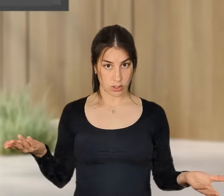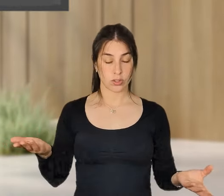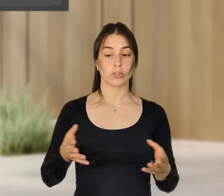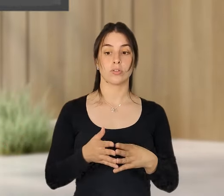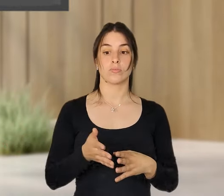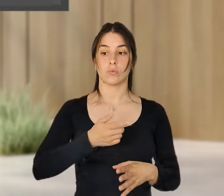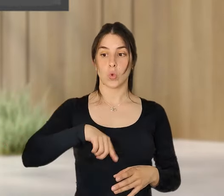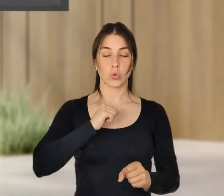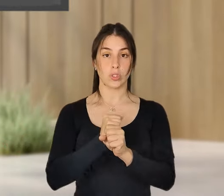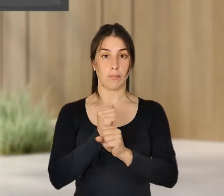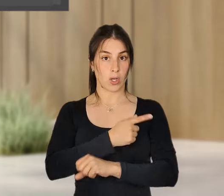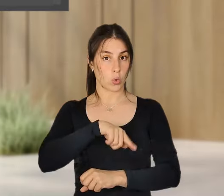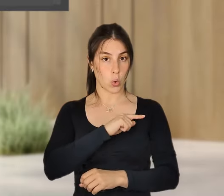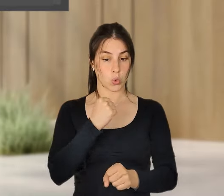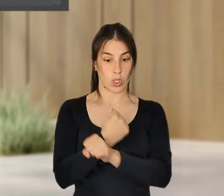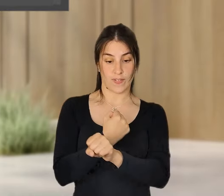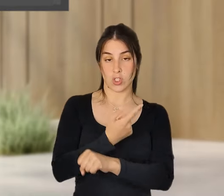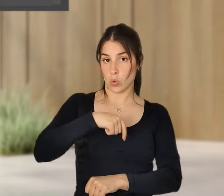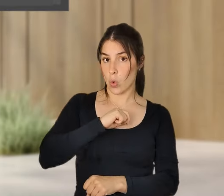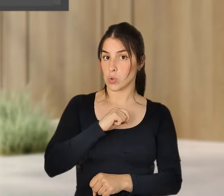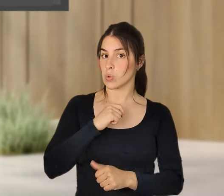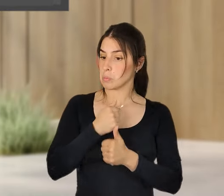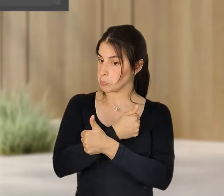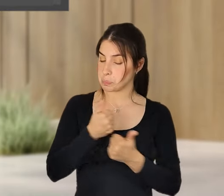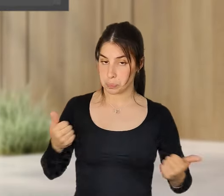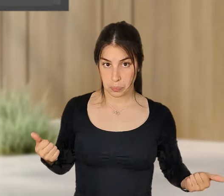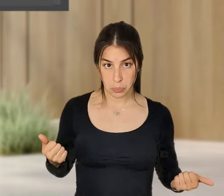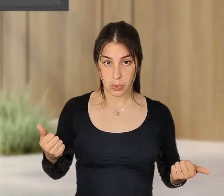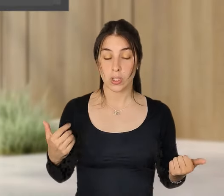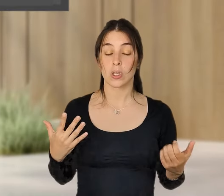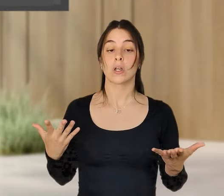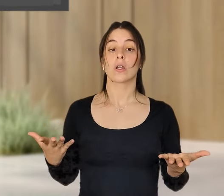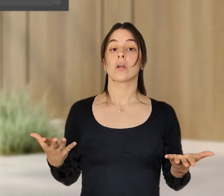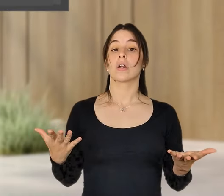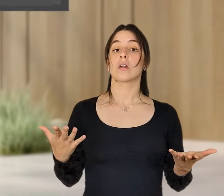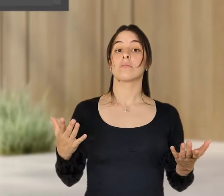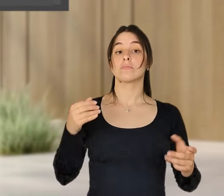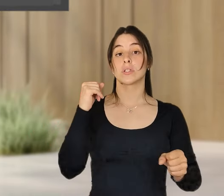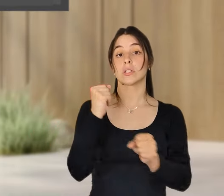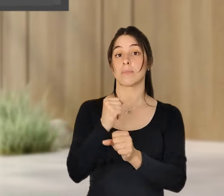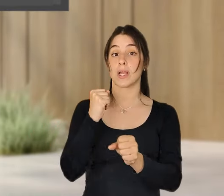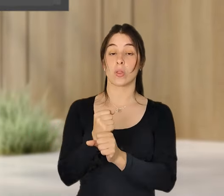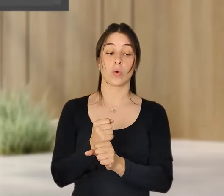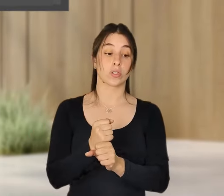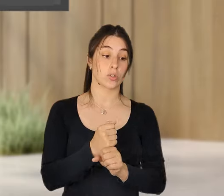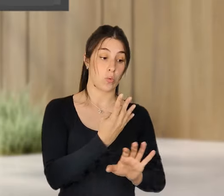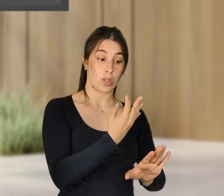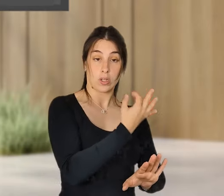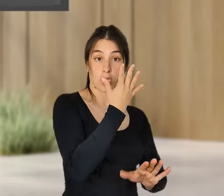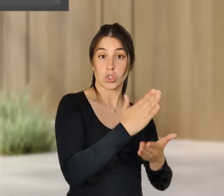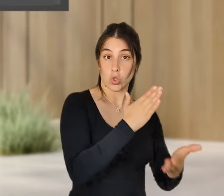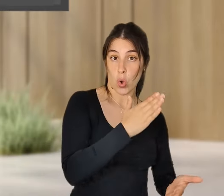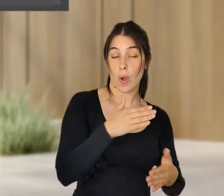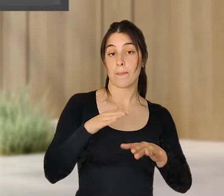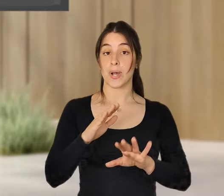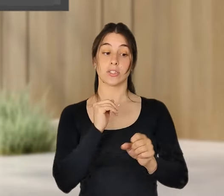conseguem manter o é é o serviço para o cliente, com os trabalhadores a terem menos dias e, portanto, sentem que os trabalhadores